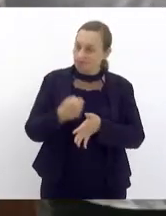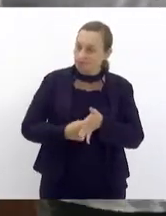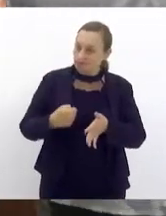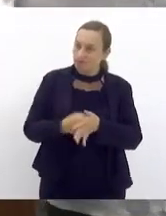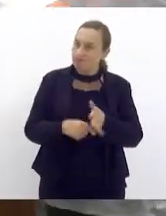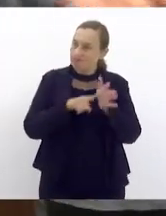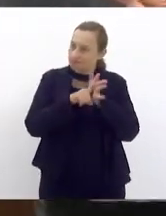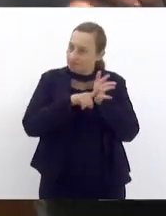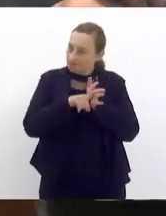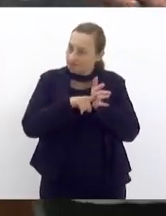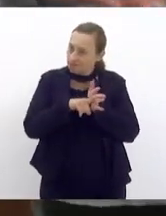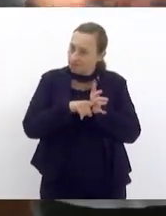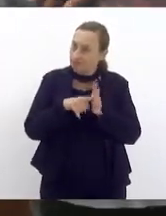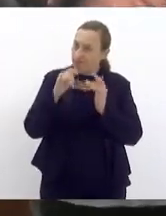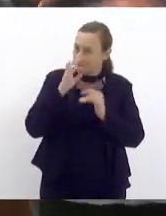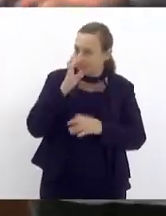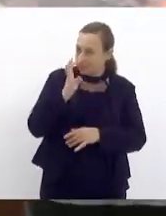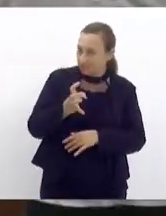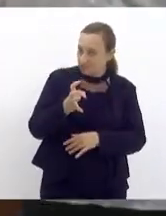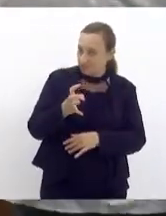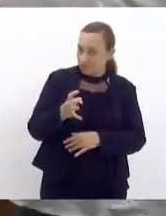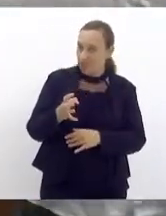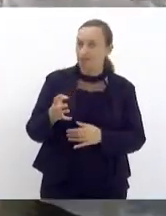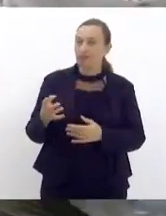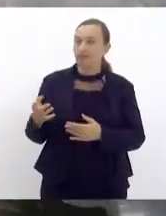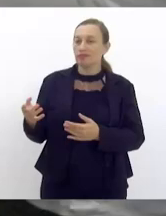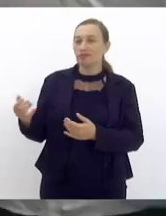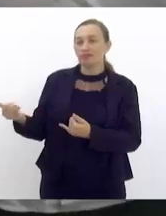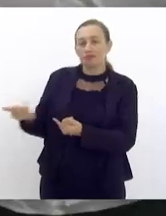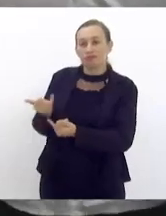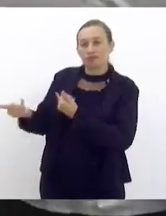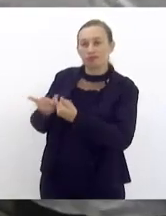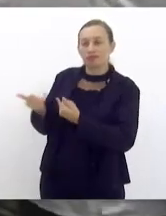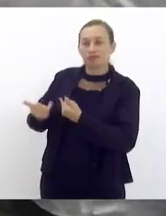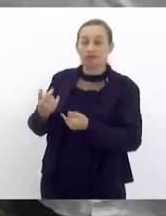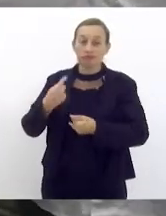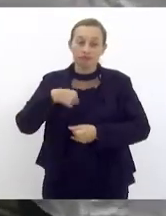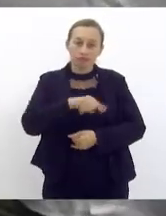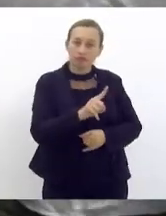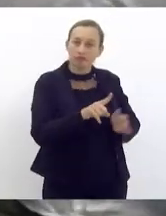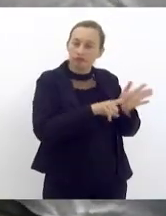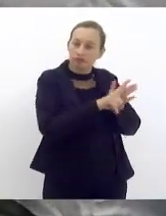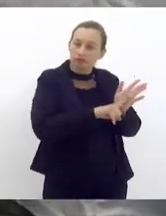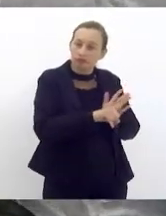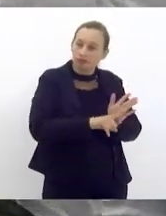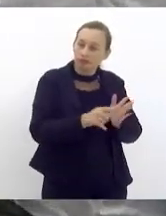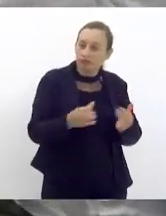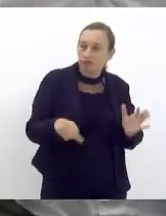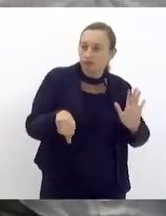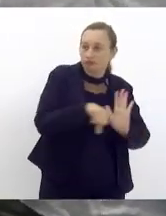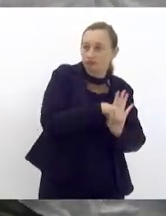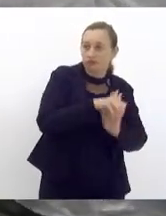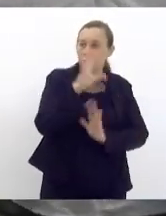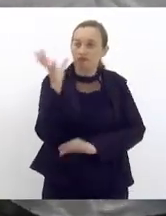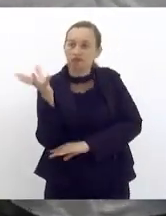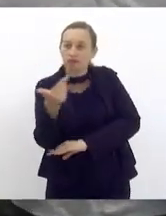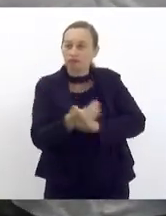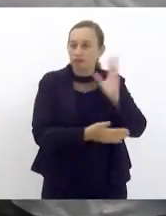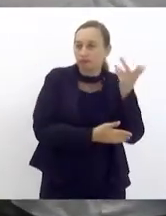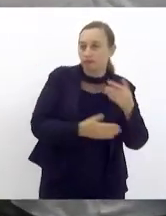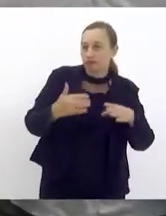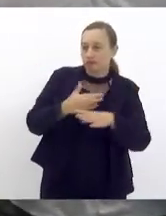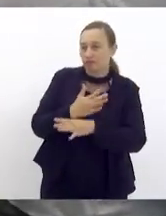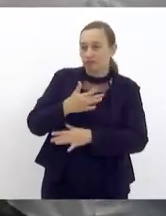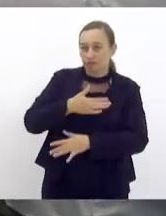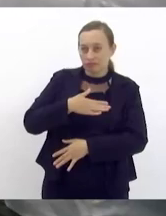fiscaliza que denuncia me trouxe umas demandas e nós fomos fiscalizar um crime ambiental que aconteceu na cidade da minha